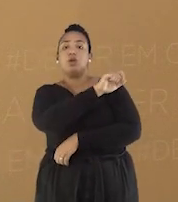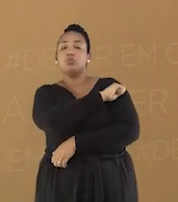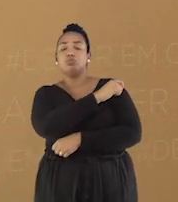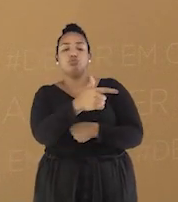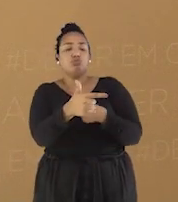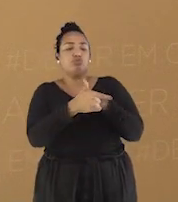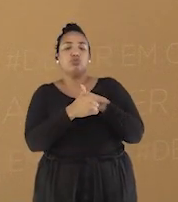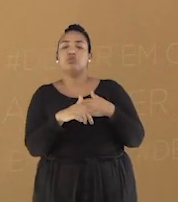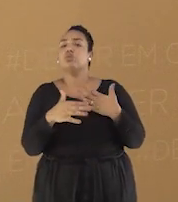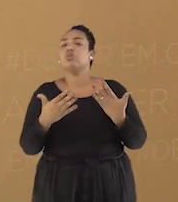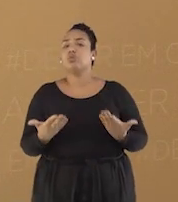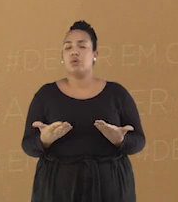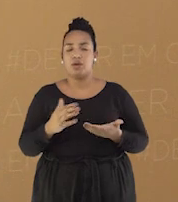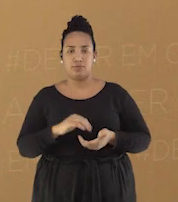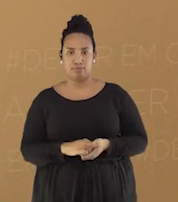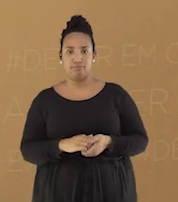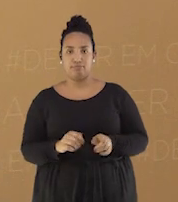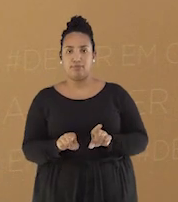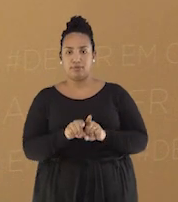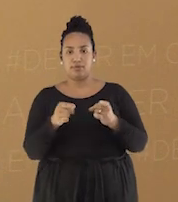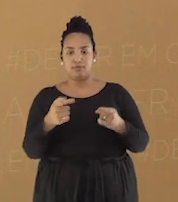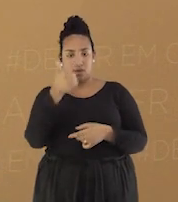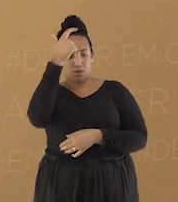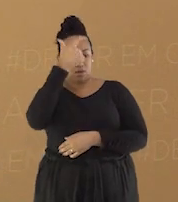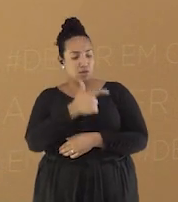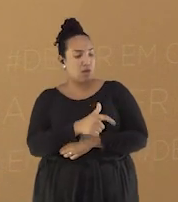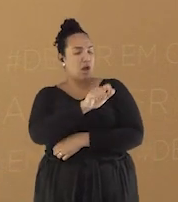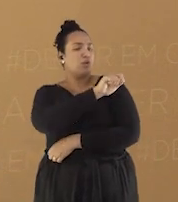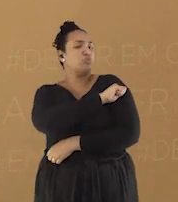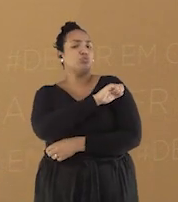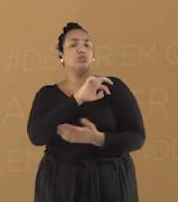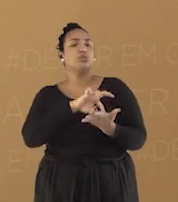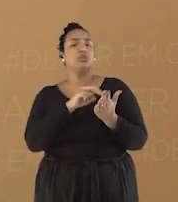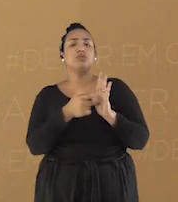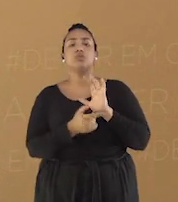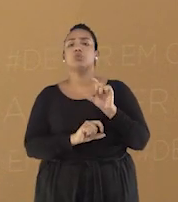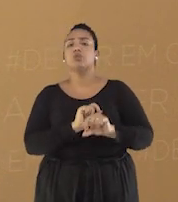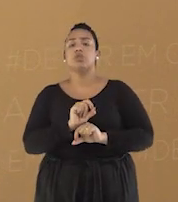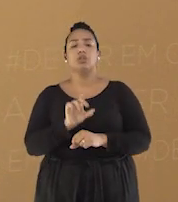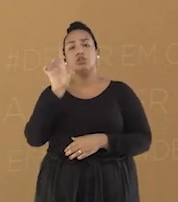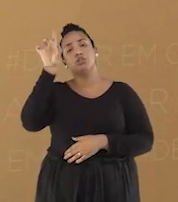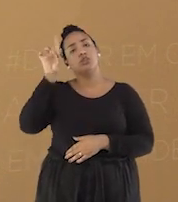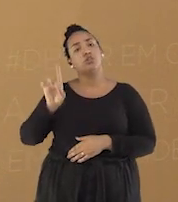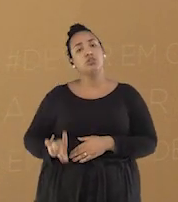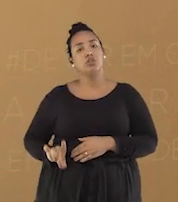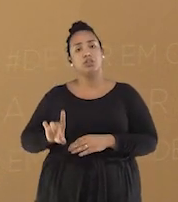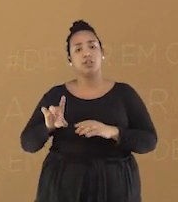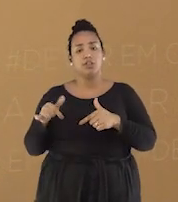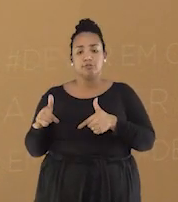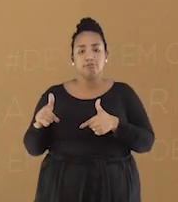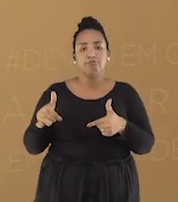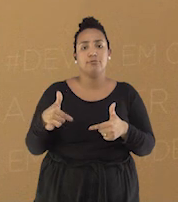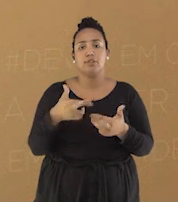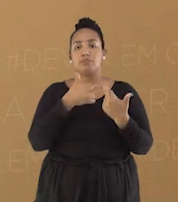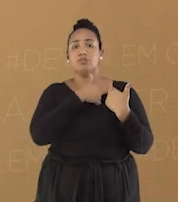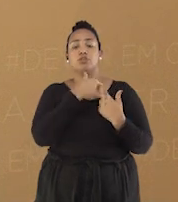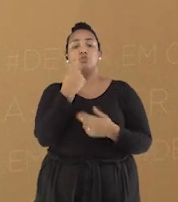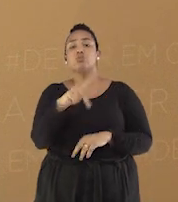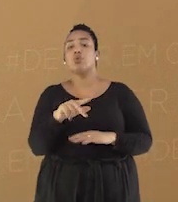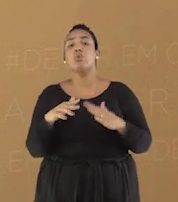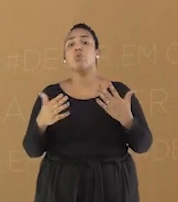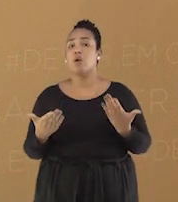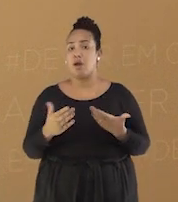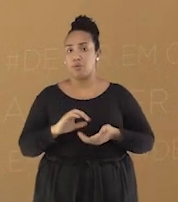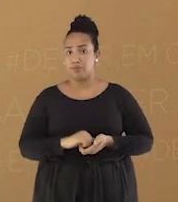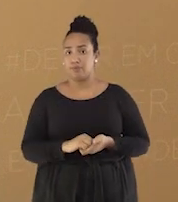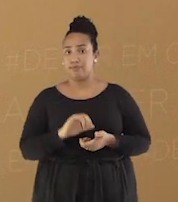Aliás, o que significa ser estudante? Quais são seus direitos e deveres? Pois é, se você nunca